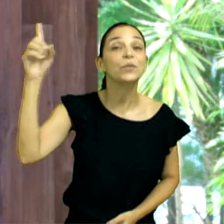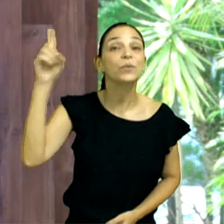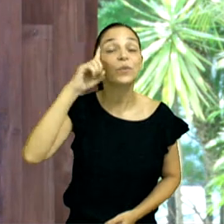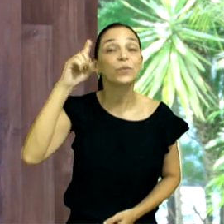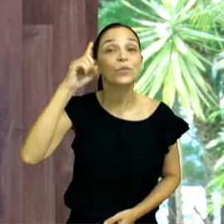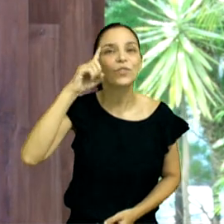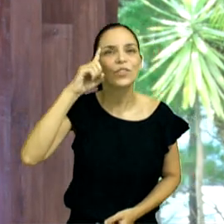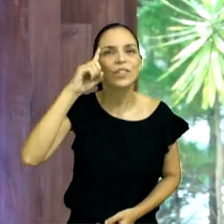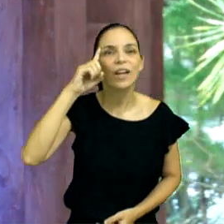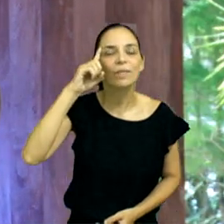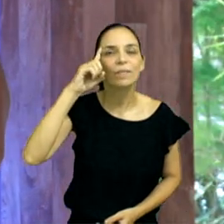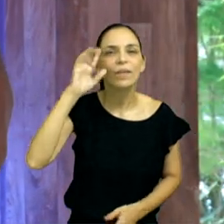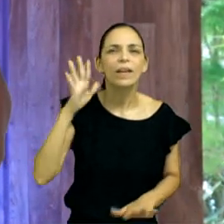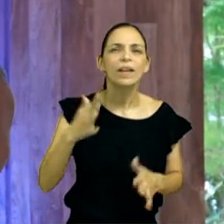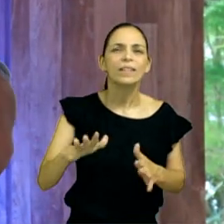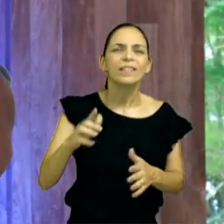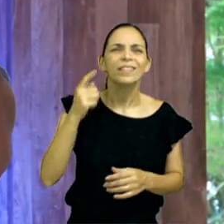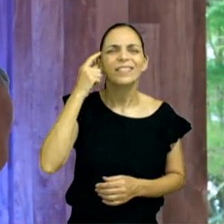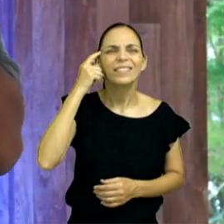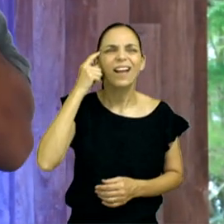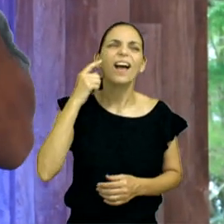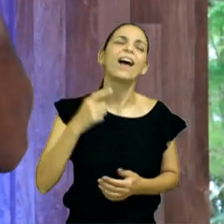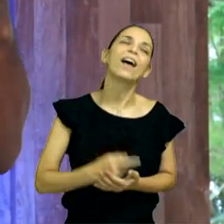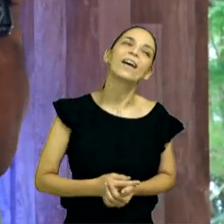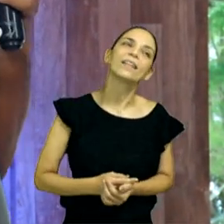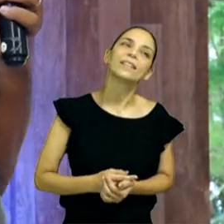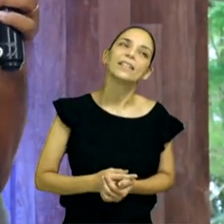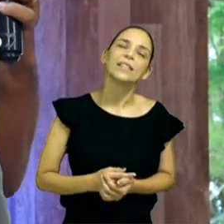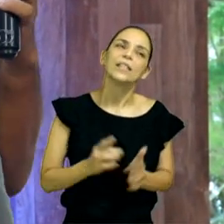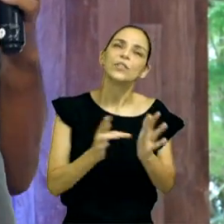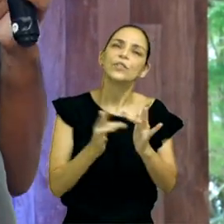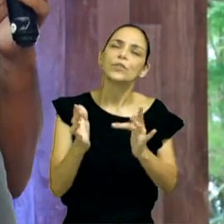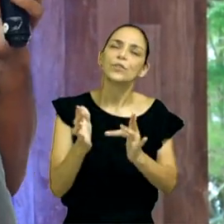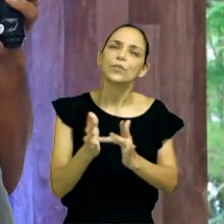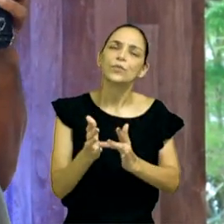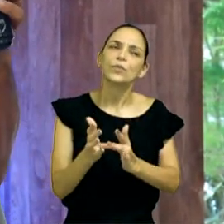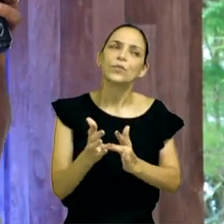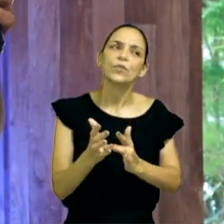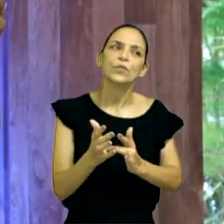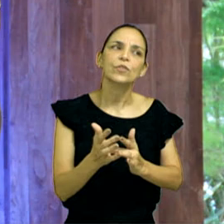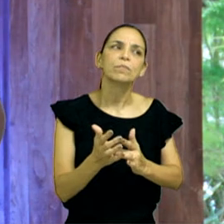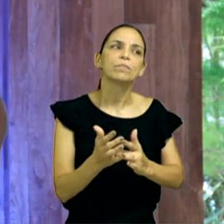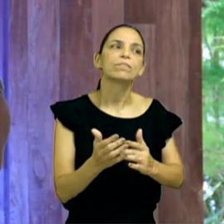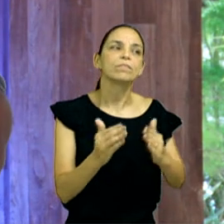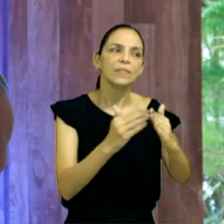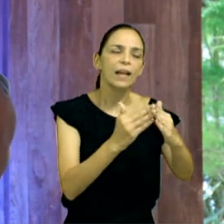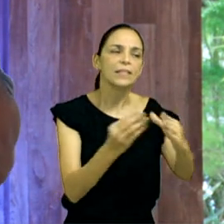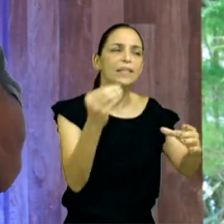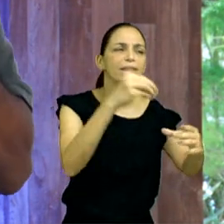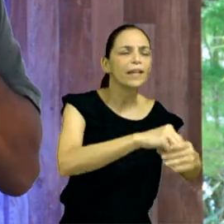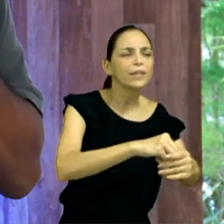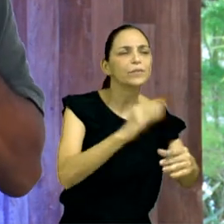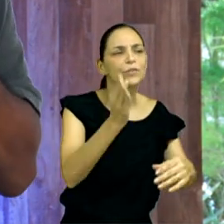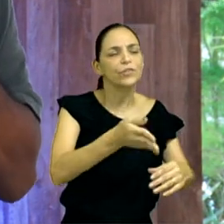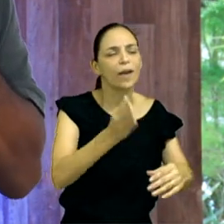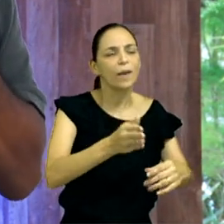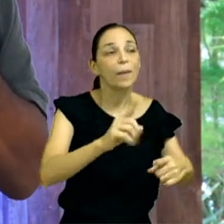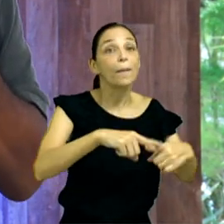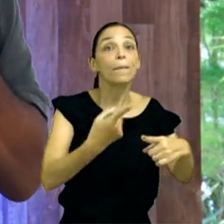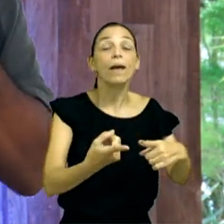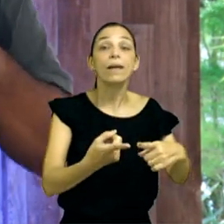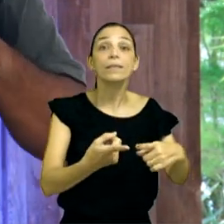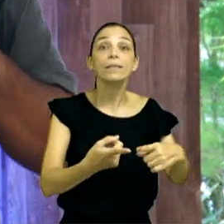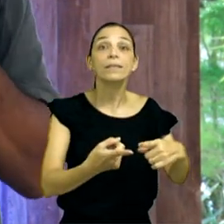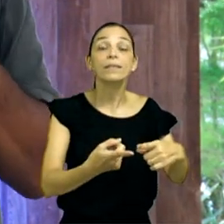já está lá na casa, no coração, lá de Simão ele também estava, e Simão continua incrédulo, ah, é possível isso? Sim,